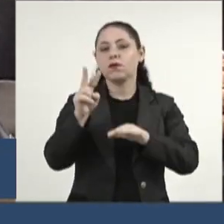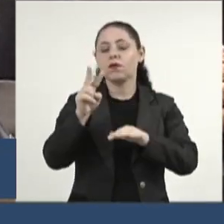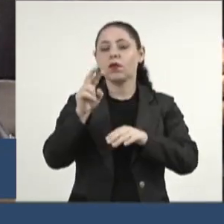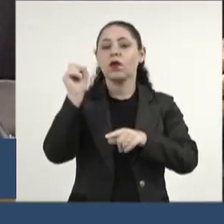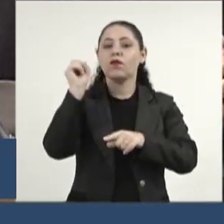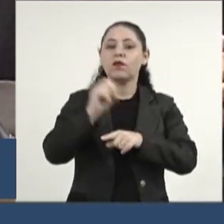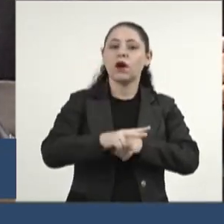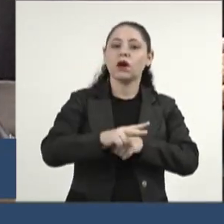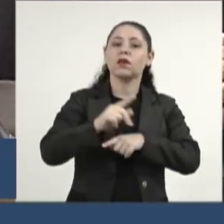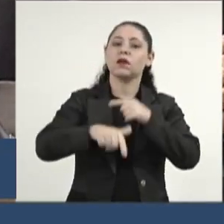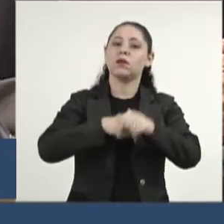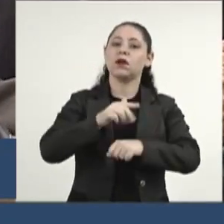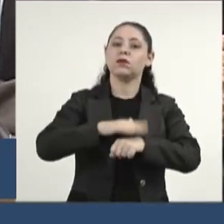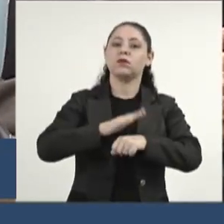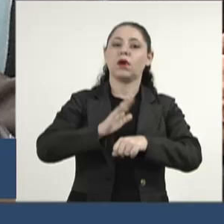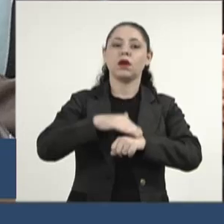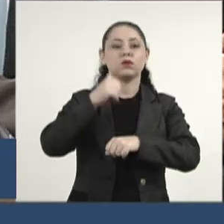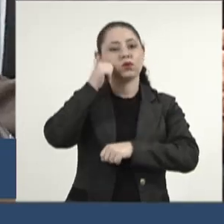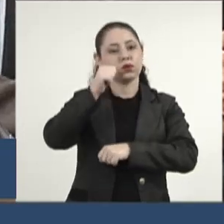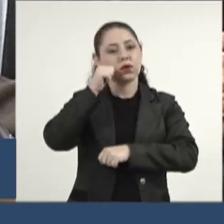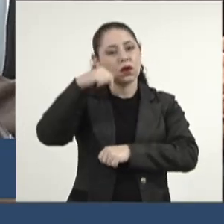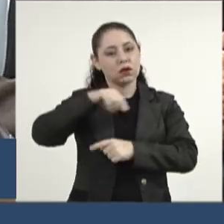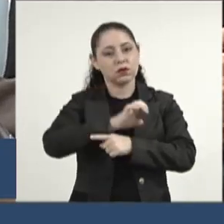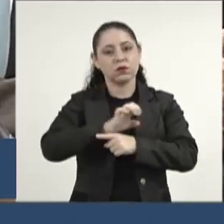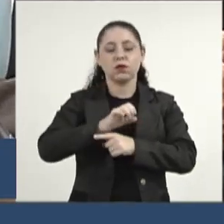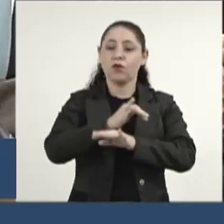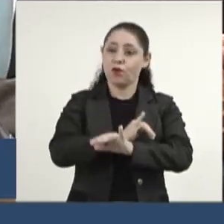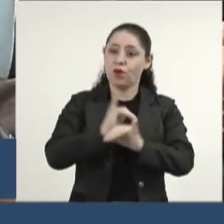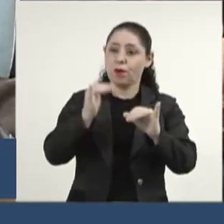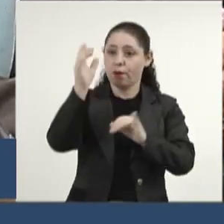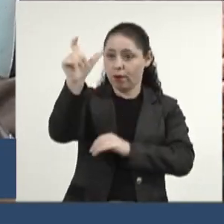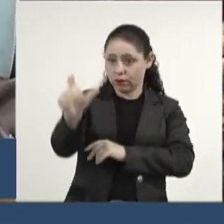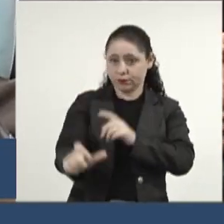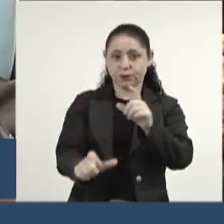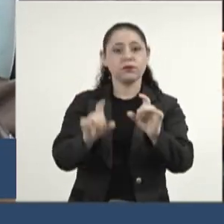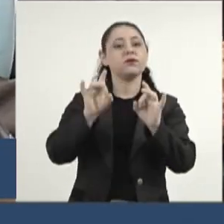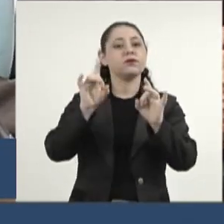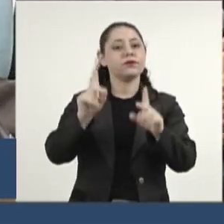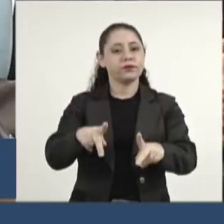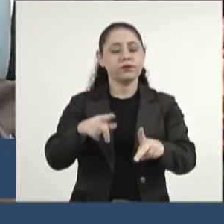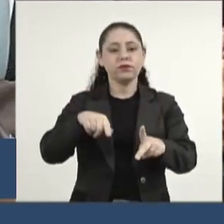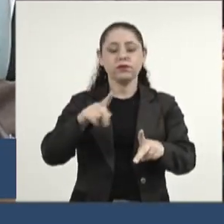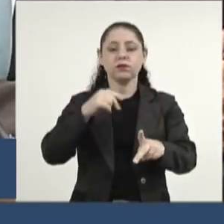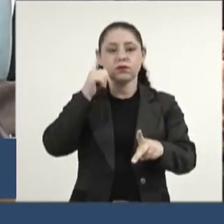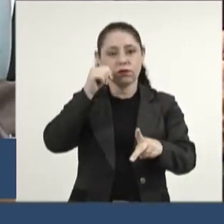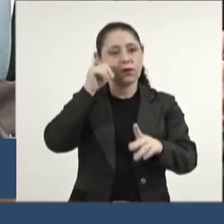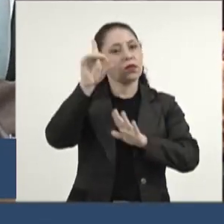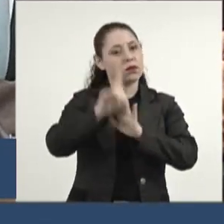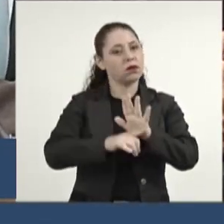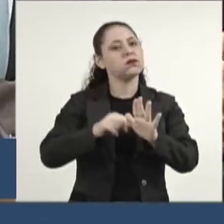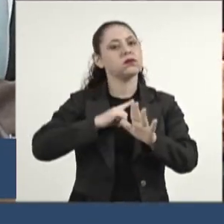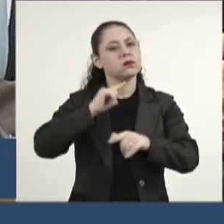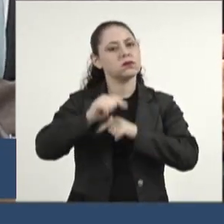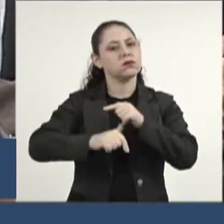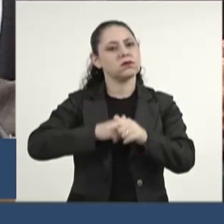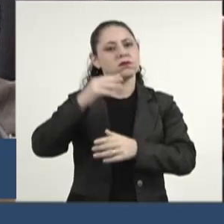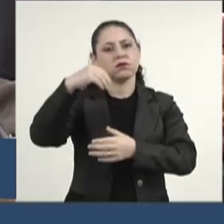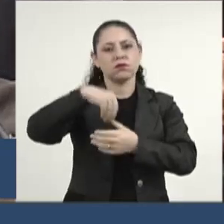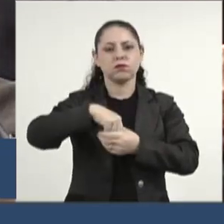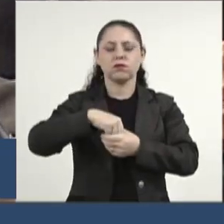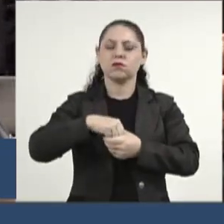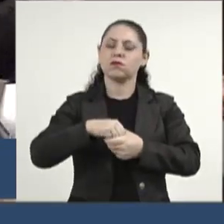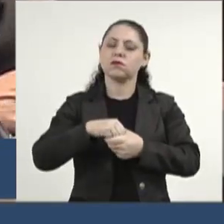no estado de Mato Grosso do Sul. E para informar a população, especialmente as mulheres, sobre os direitos trabalhistas